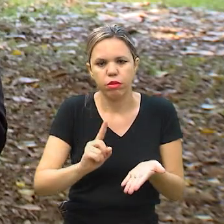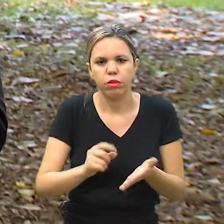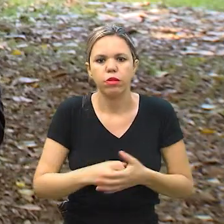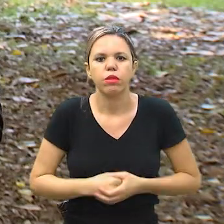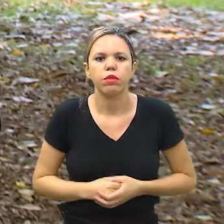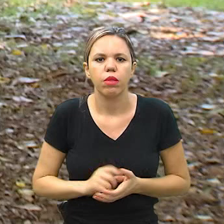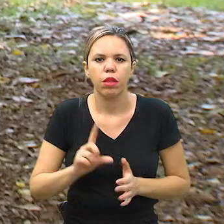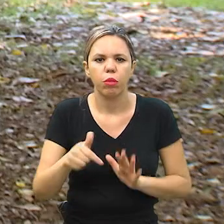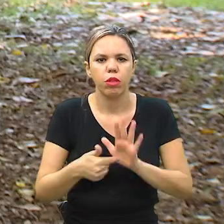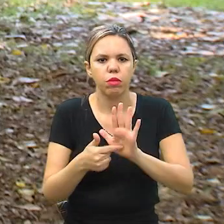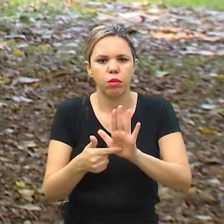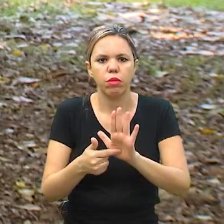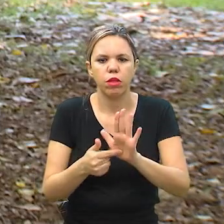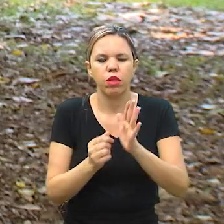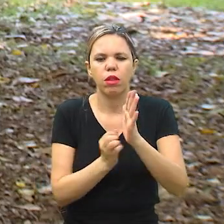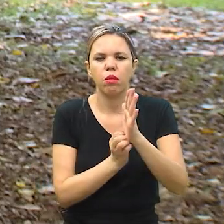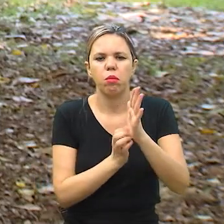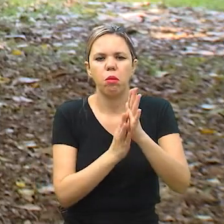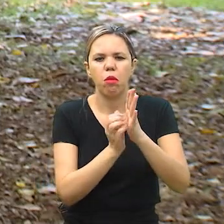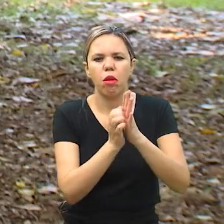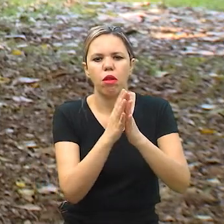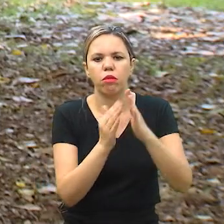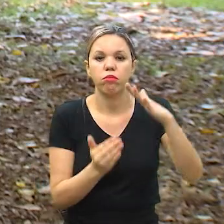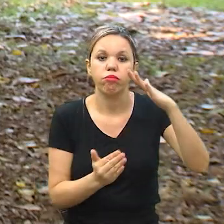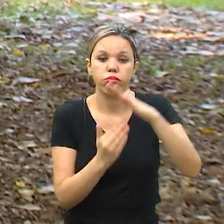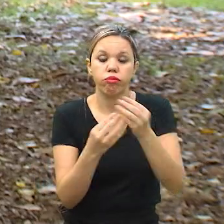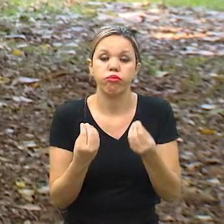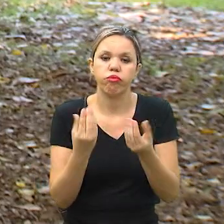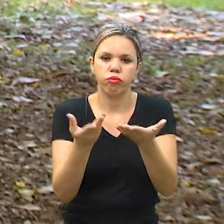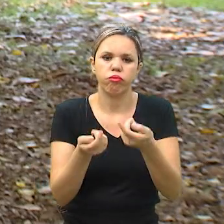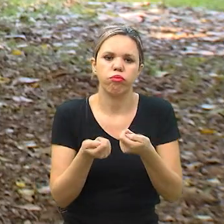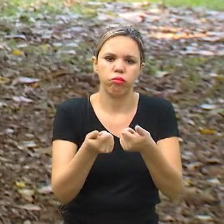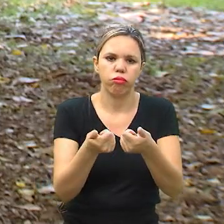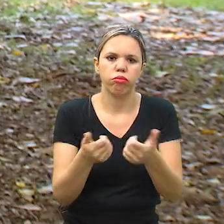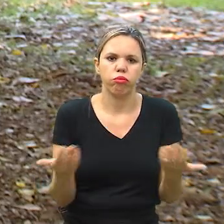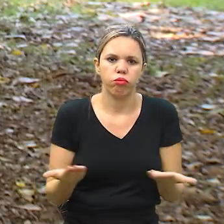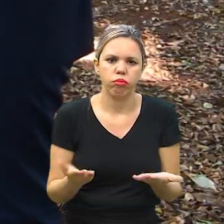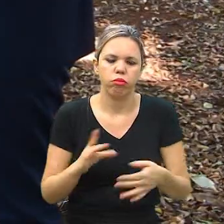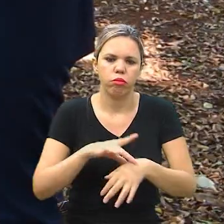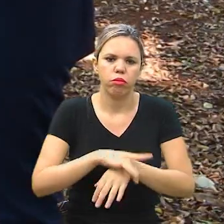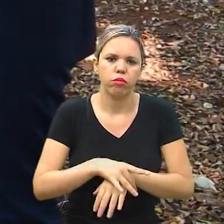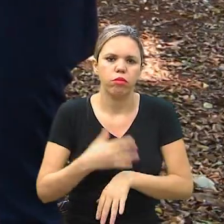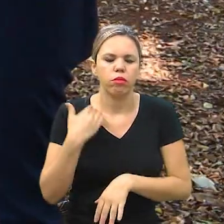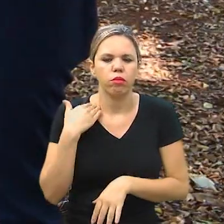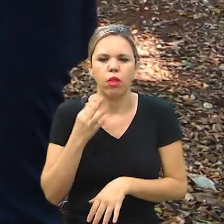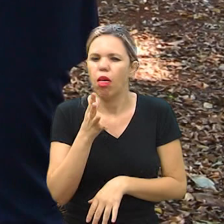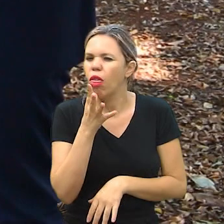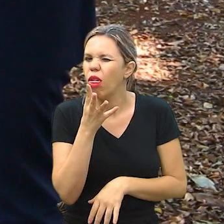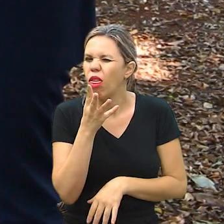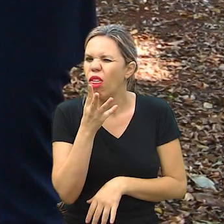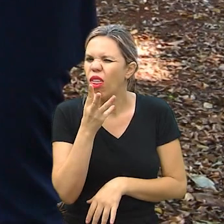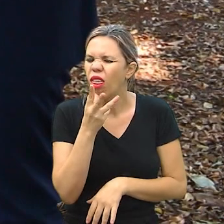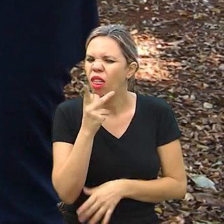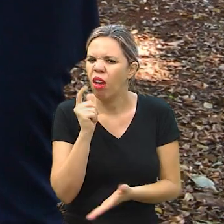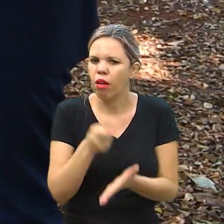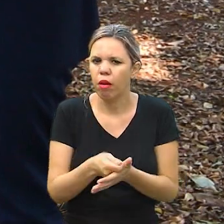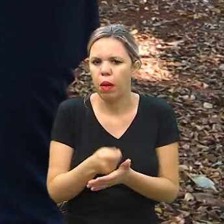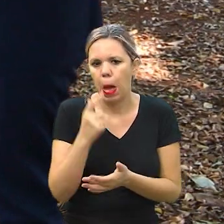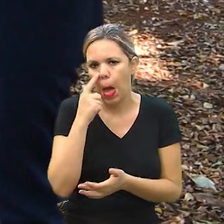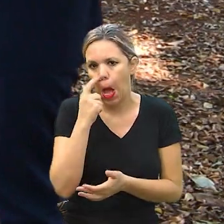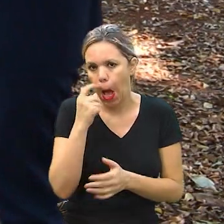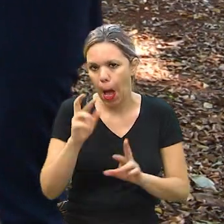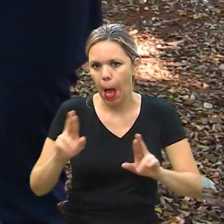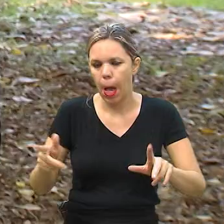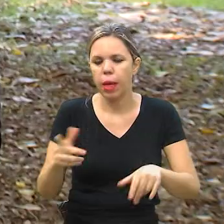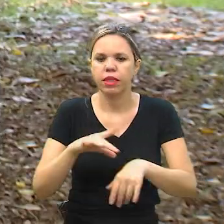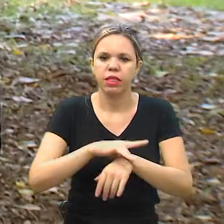apresentam várias burocracias na entrega de um benefício, o que faz com que hoje um seguro de banco demore muito para ser pago, diferente